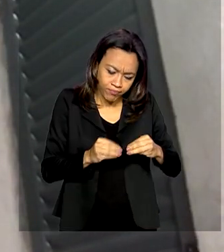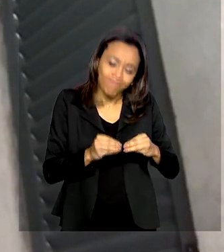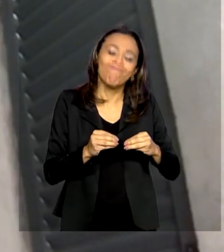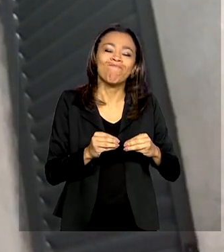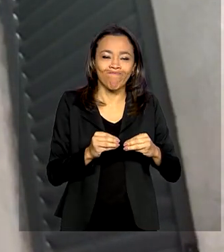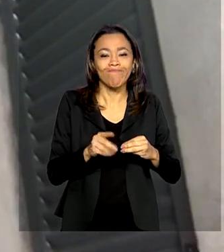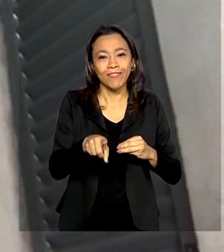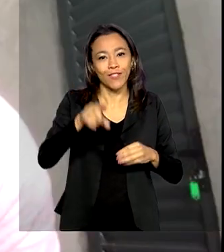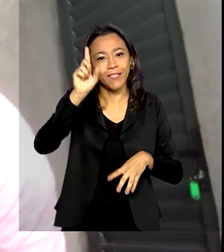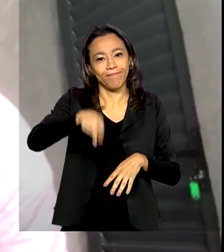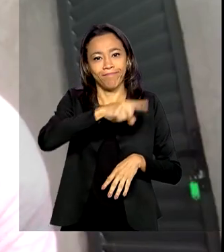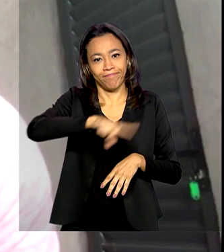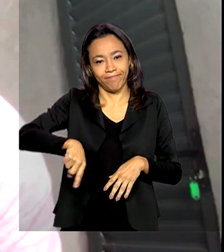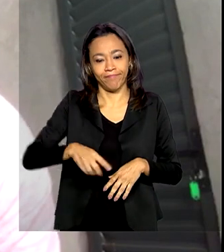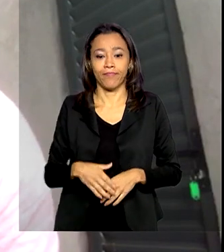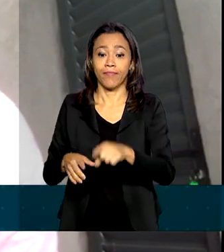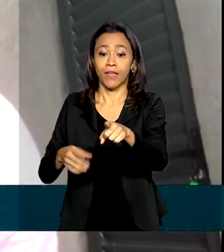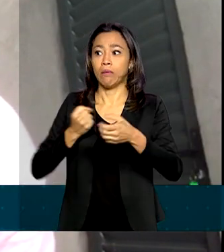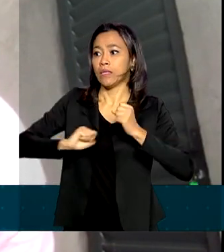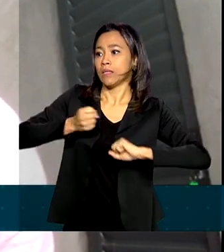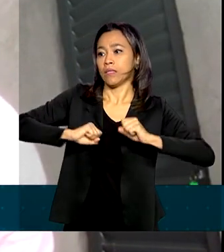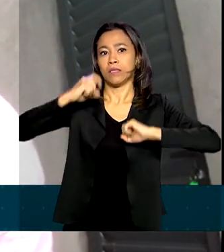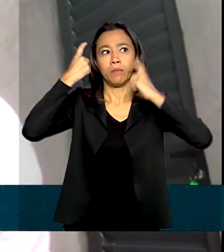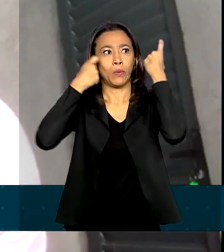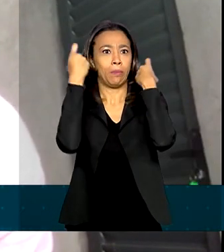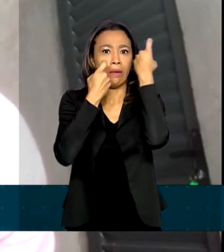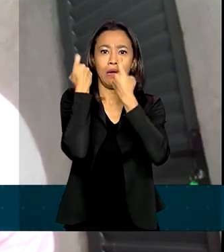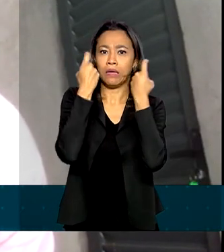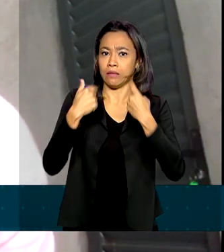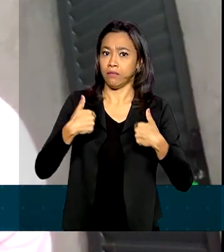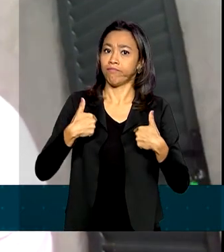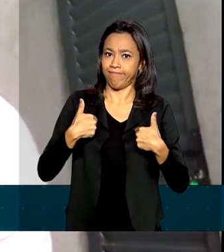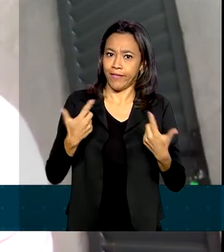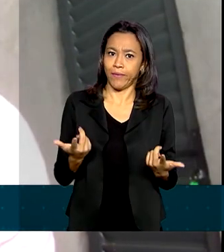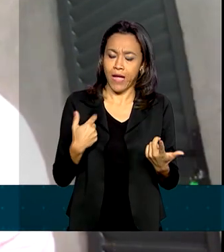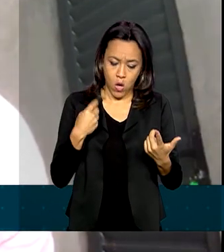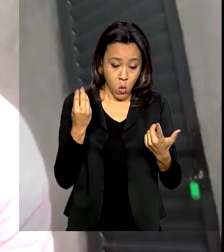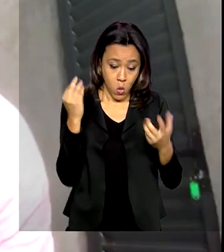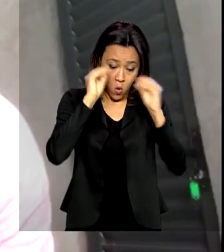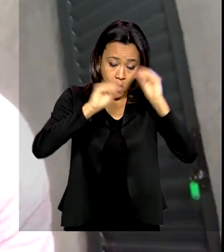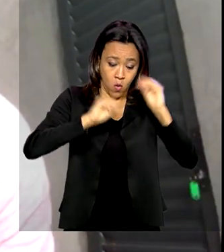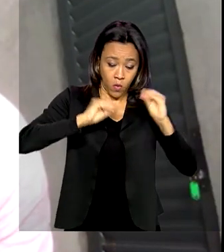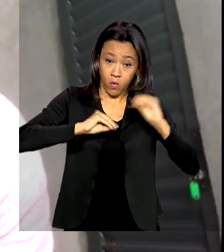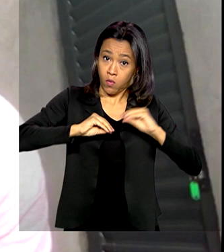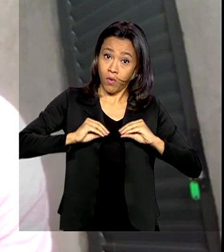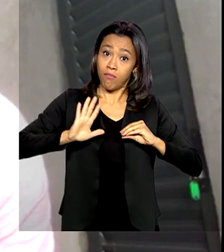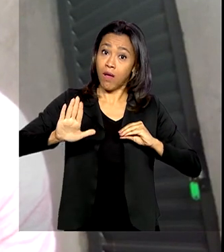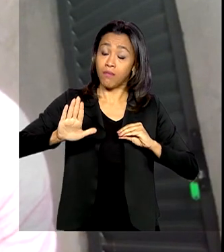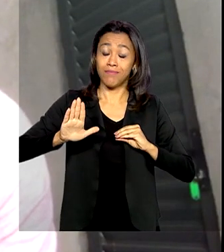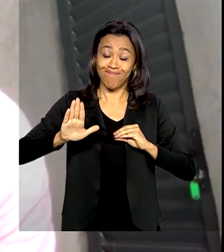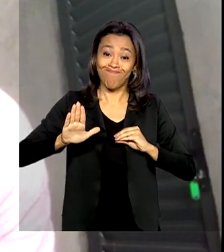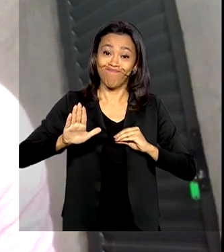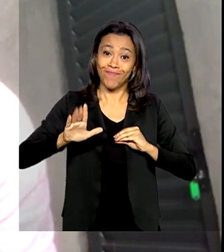benefício negado. Como eu estava ansioso e preocupado com a situação, comecei a fazer e preencher os dados. Só que